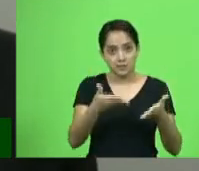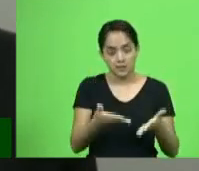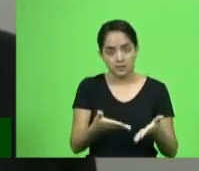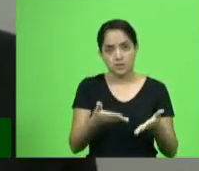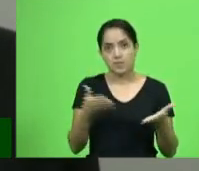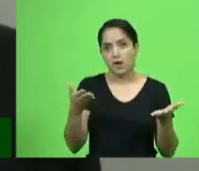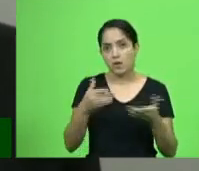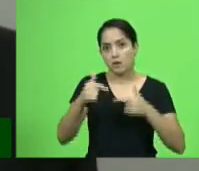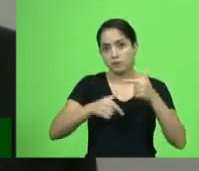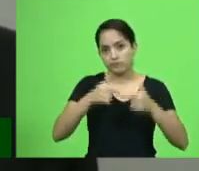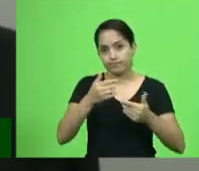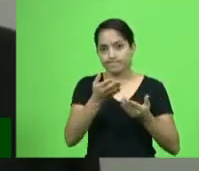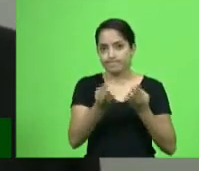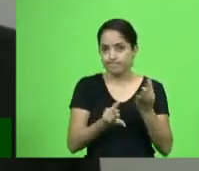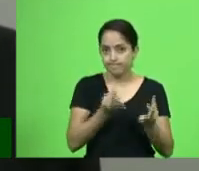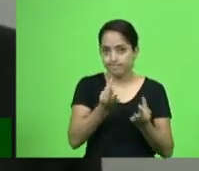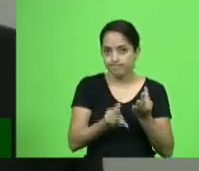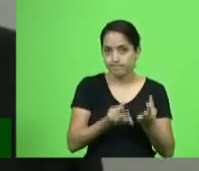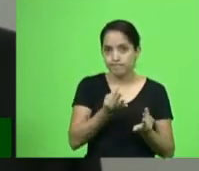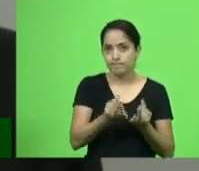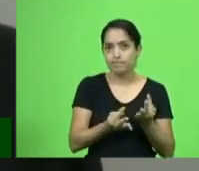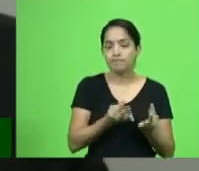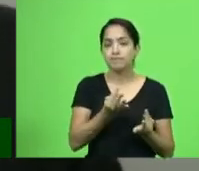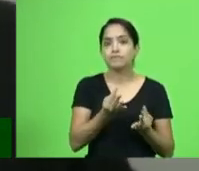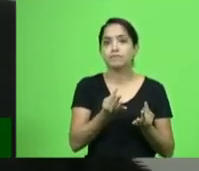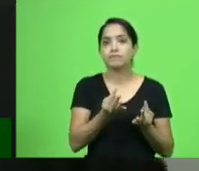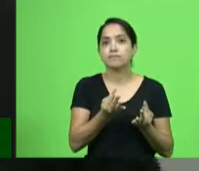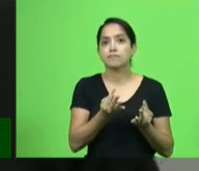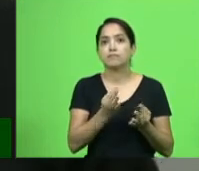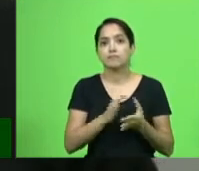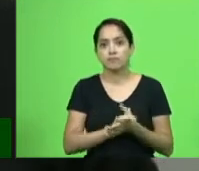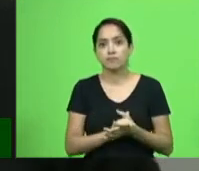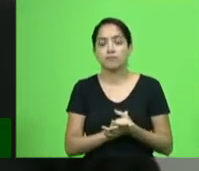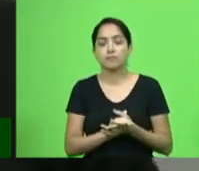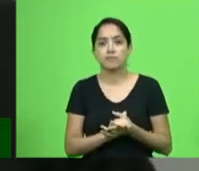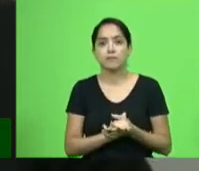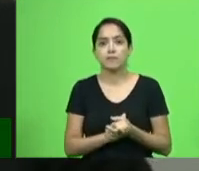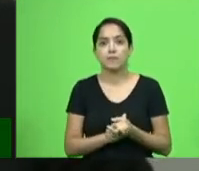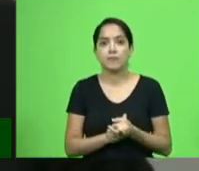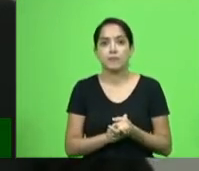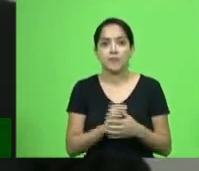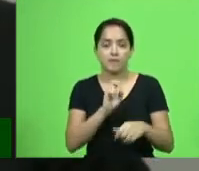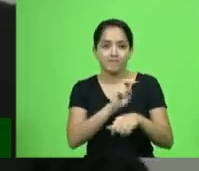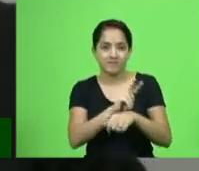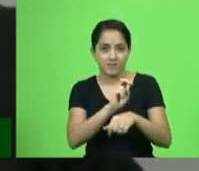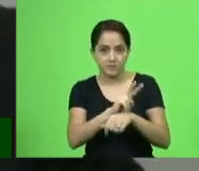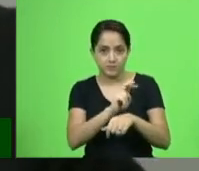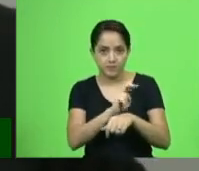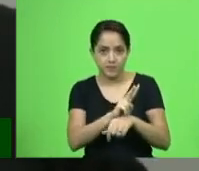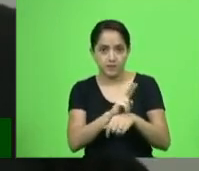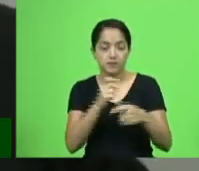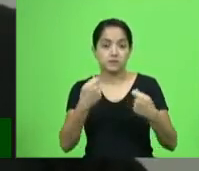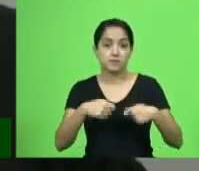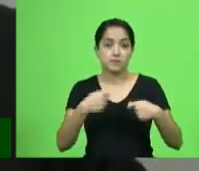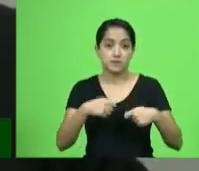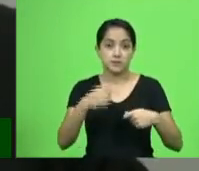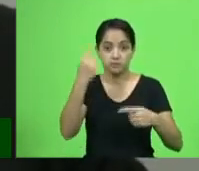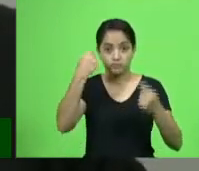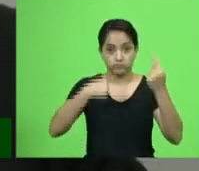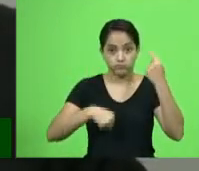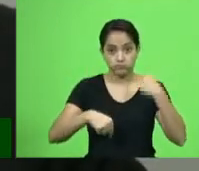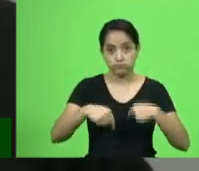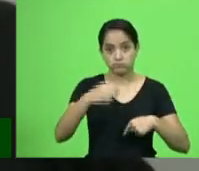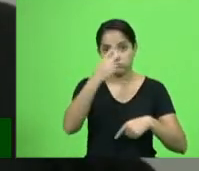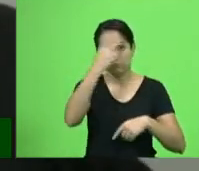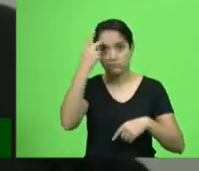tratamento de um vírus altamente nocivo, que depende muito da pessoa. Tem pessoas que